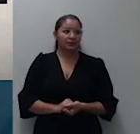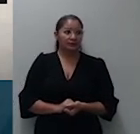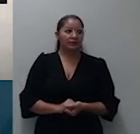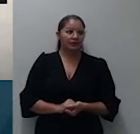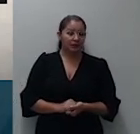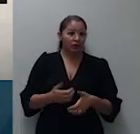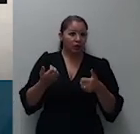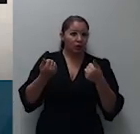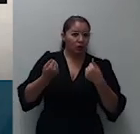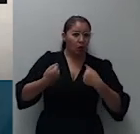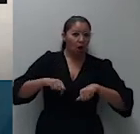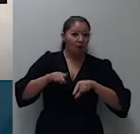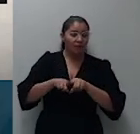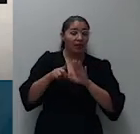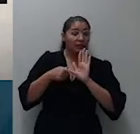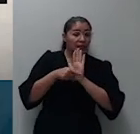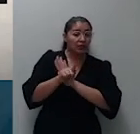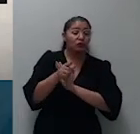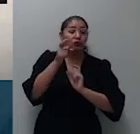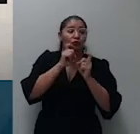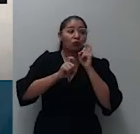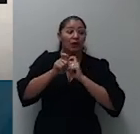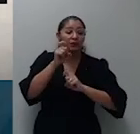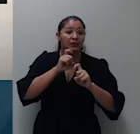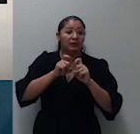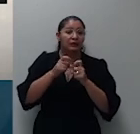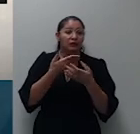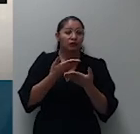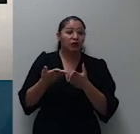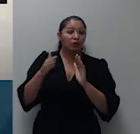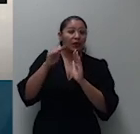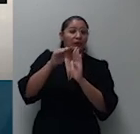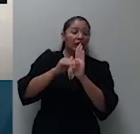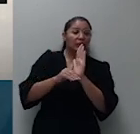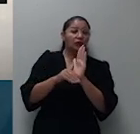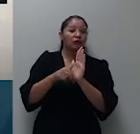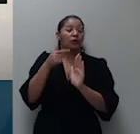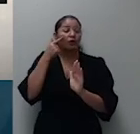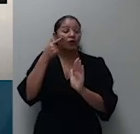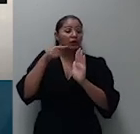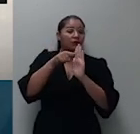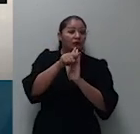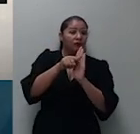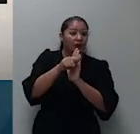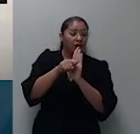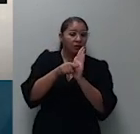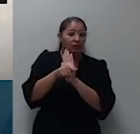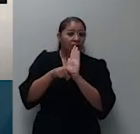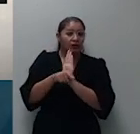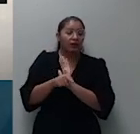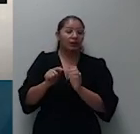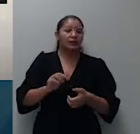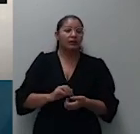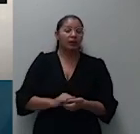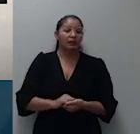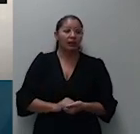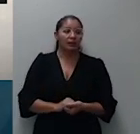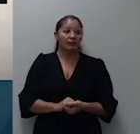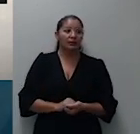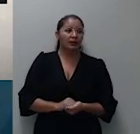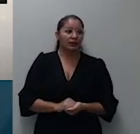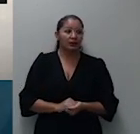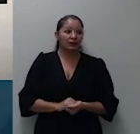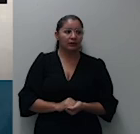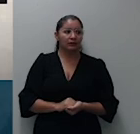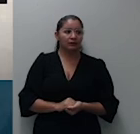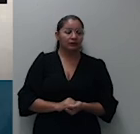de administração dos bens dos menores não foi verificável primo óculo de plano